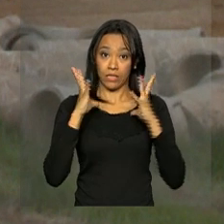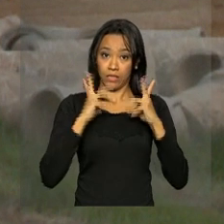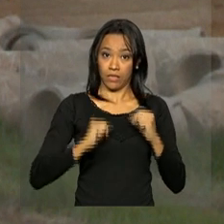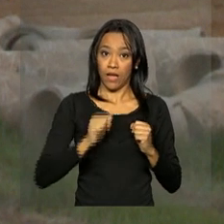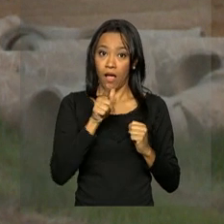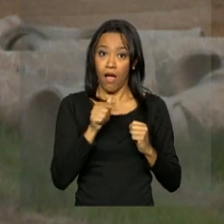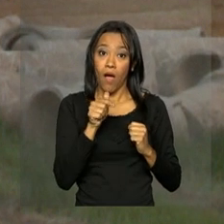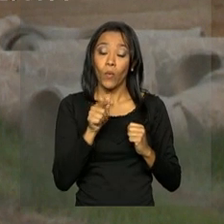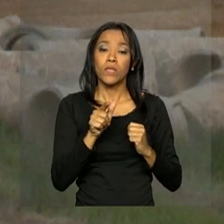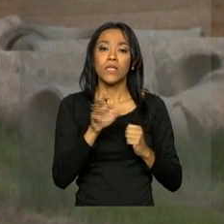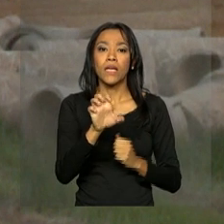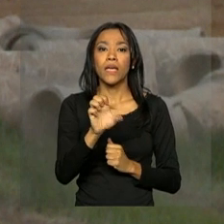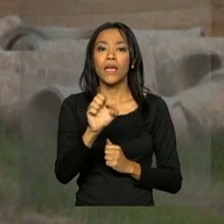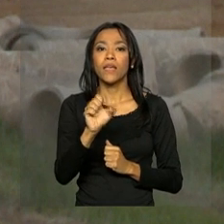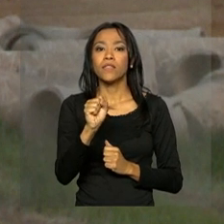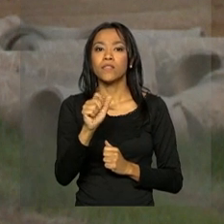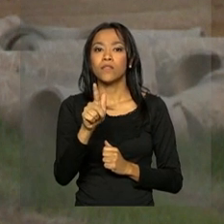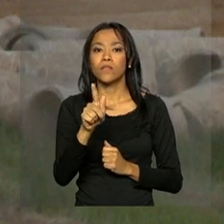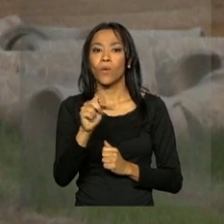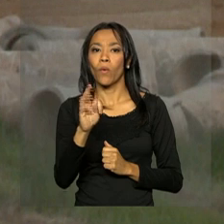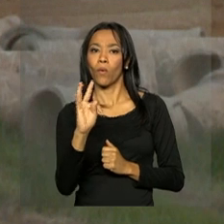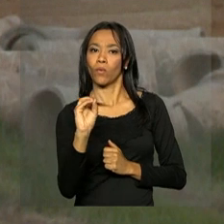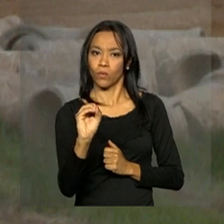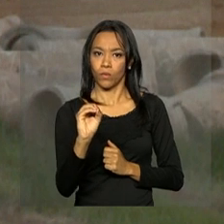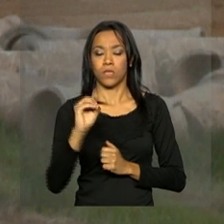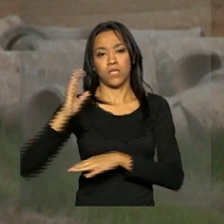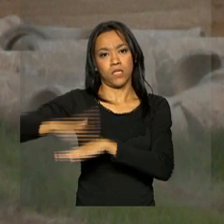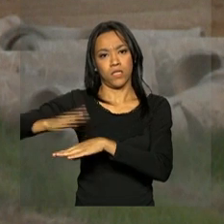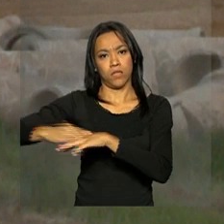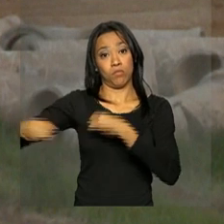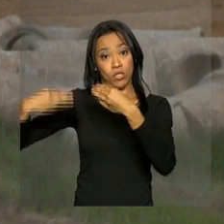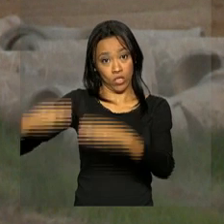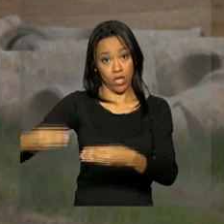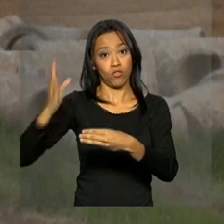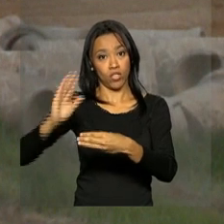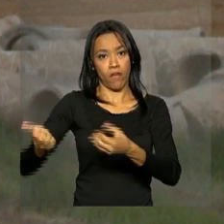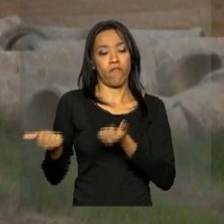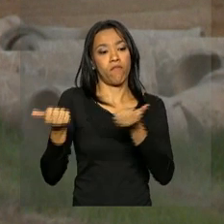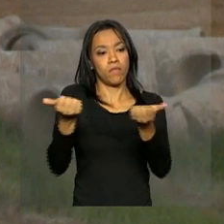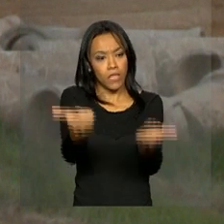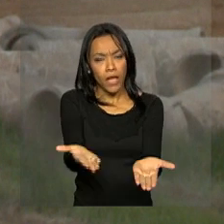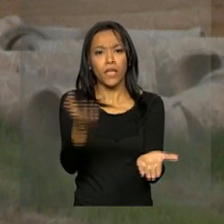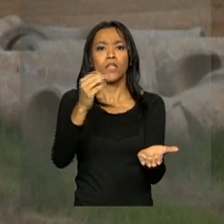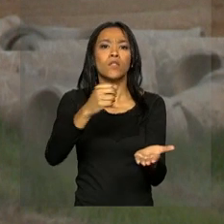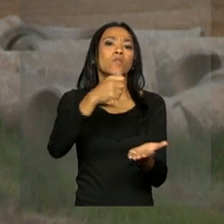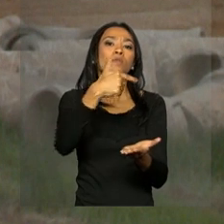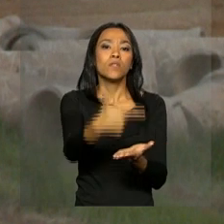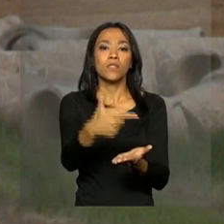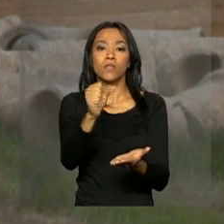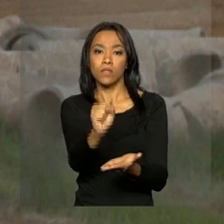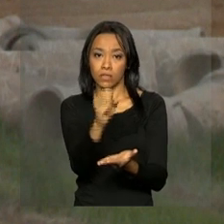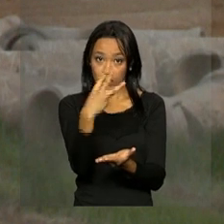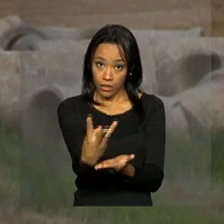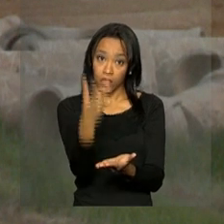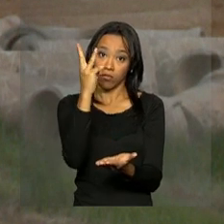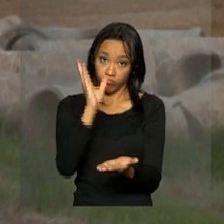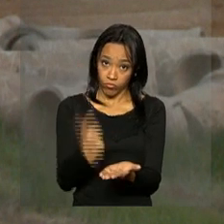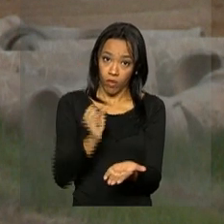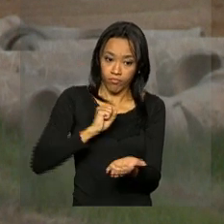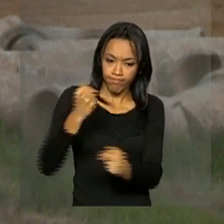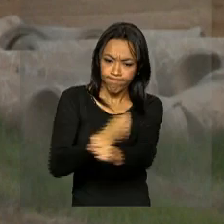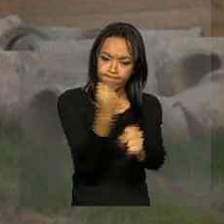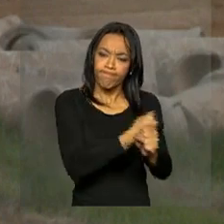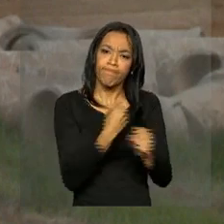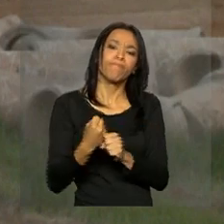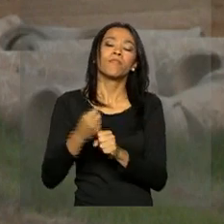esgoto. Segundo informações do Ministério das Cidades, já foram entregues 283 empreendimentos, incluindo obras